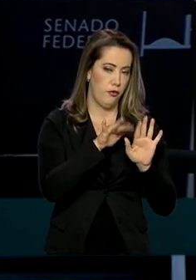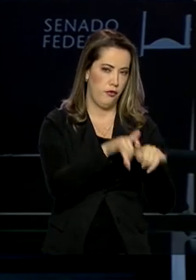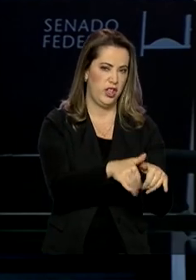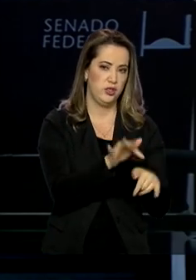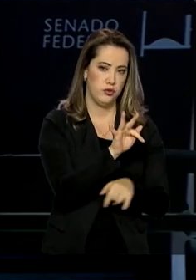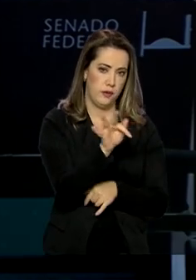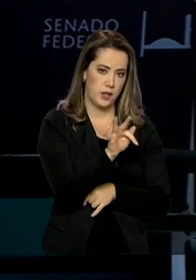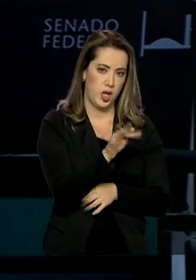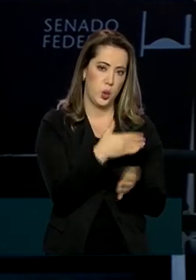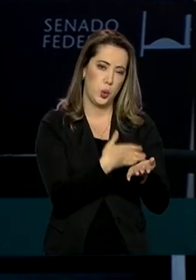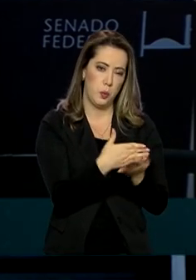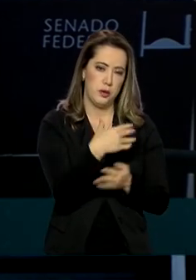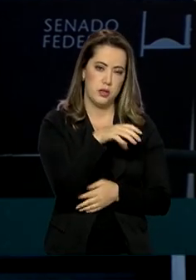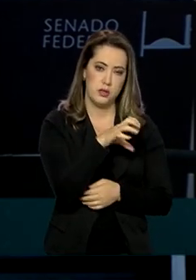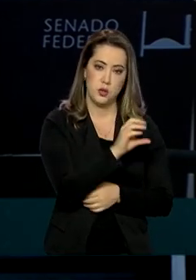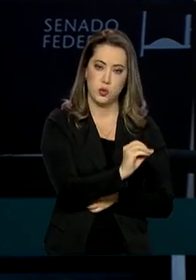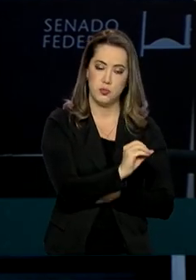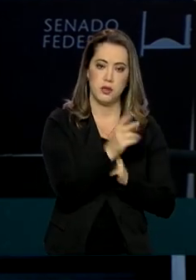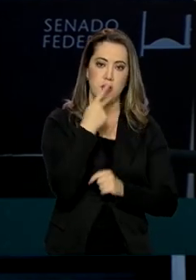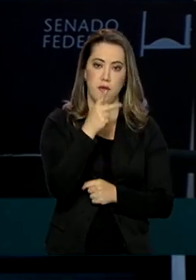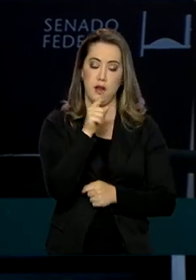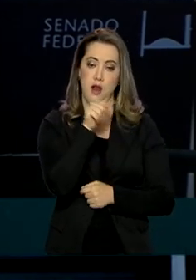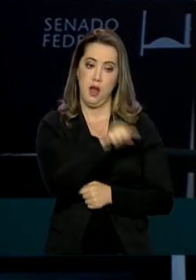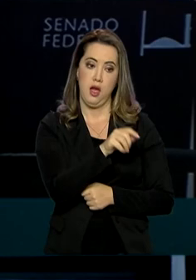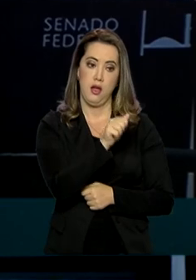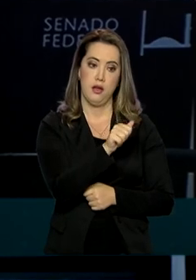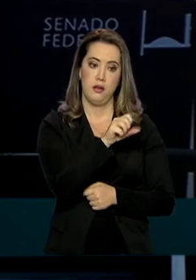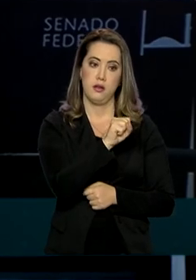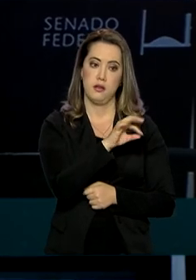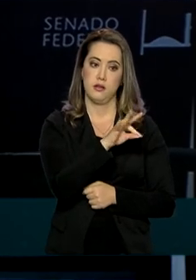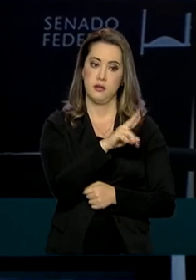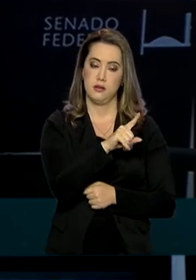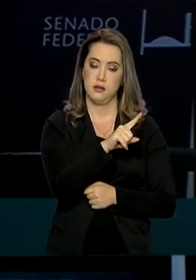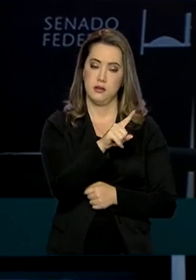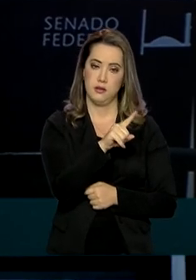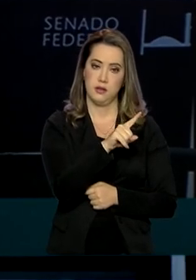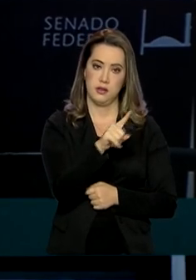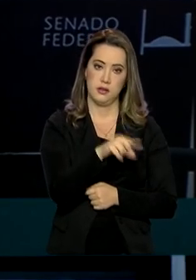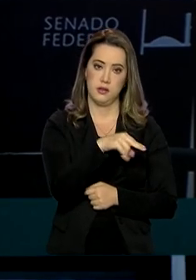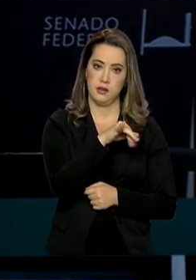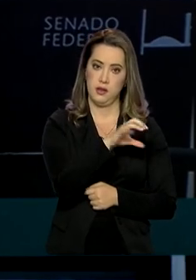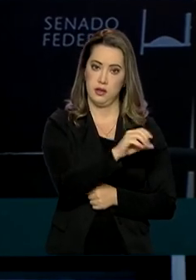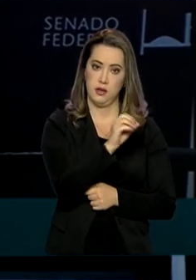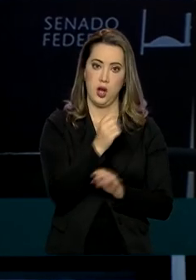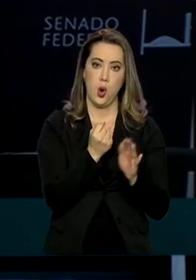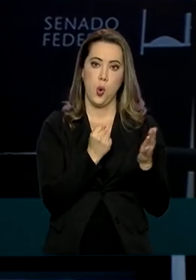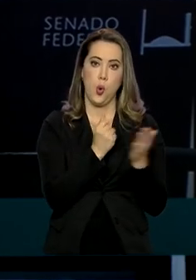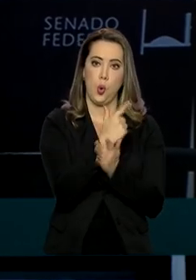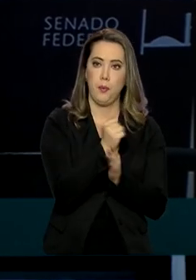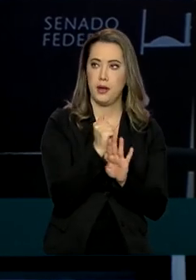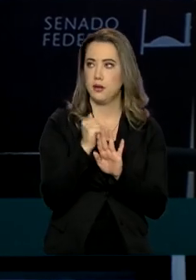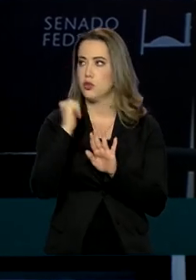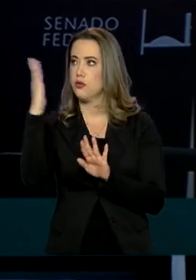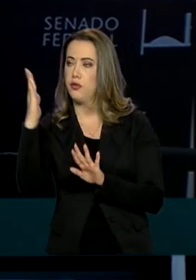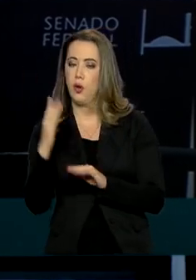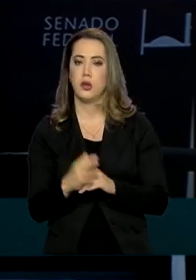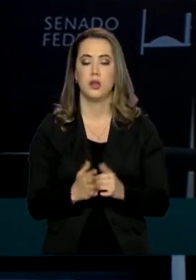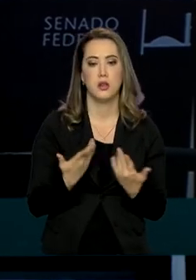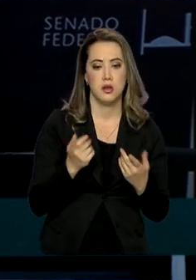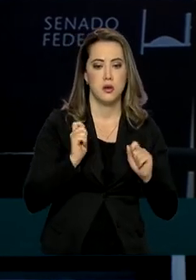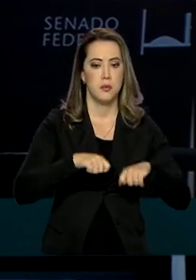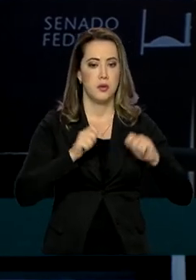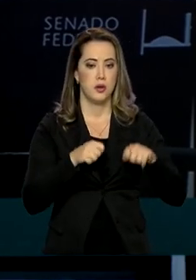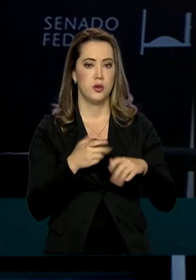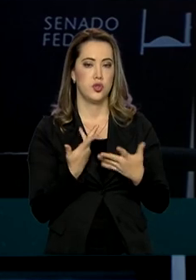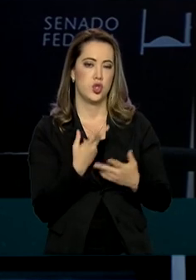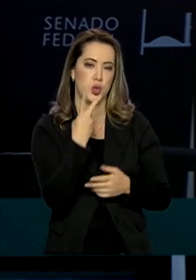Até lá, quando se falar de AstraZeneca, são doses importadas. Ou importadas do Ciro, com a previsão de